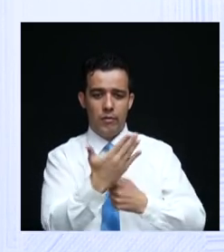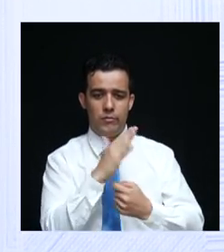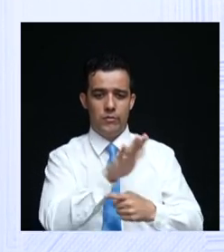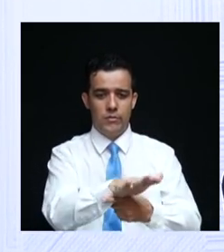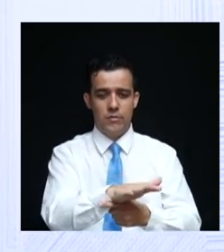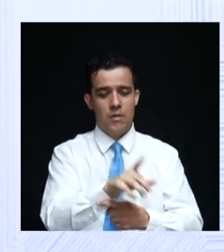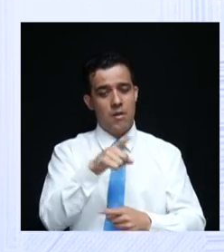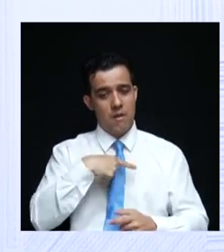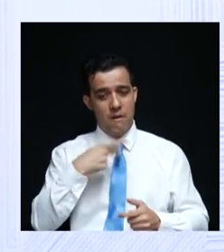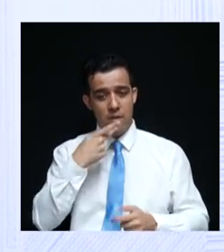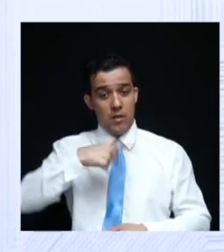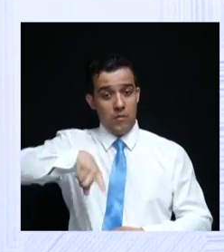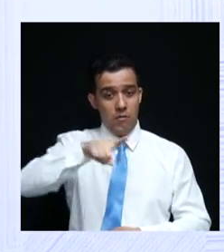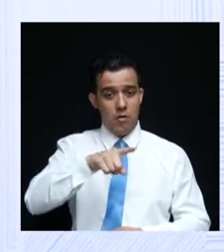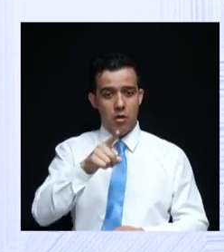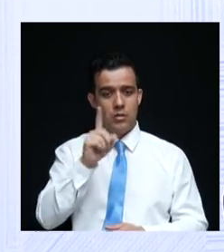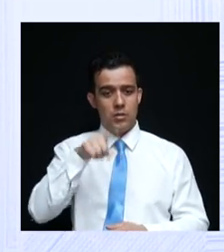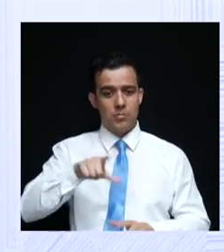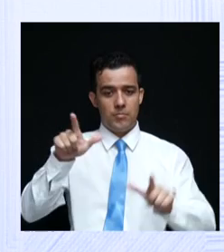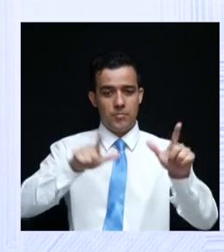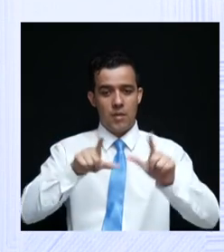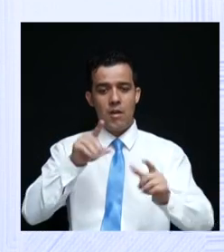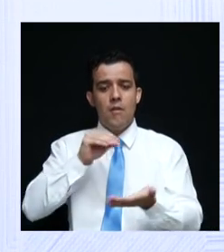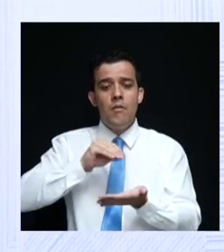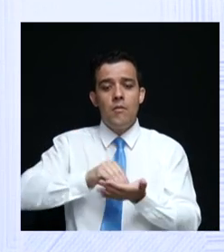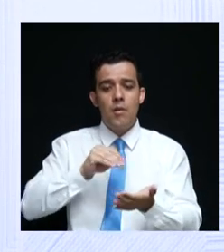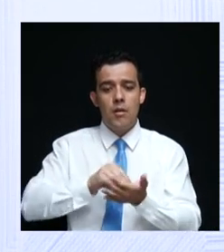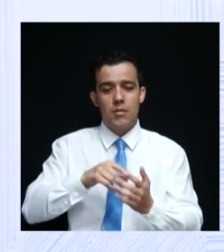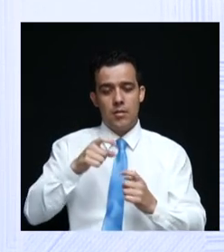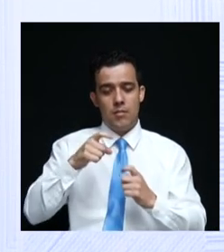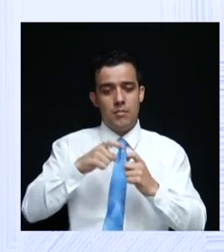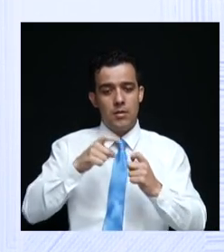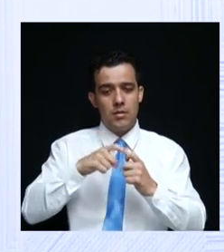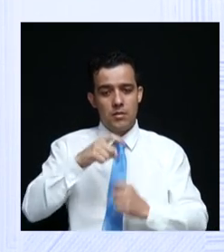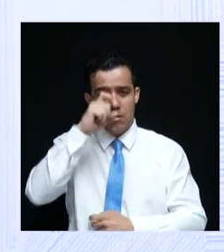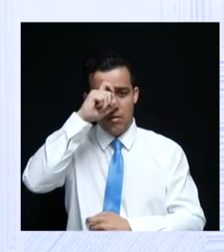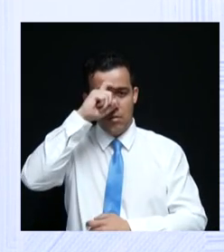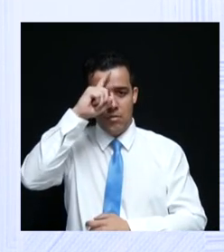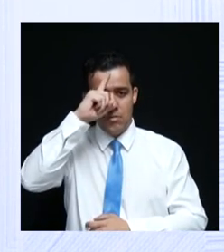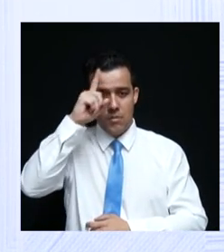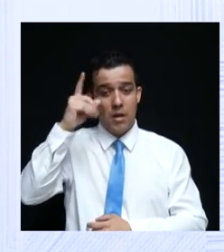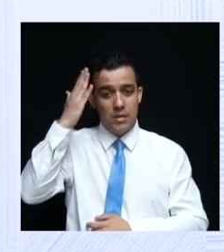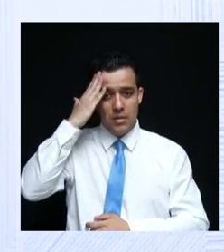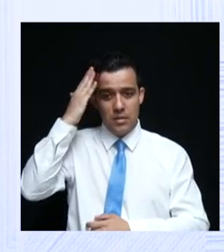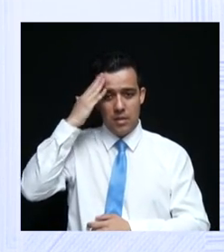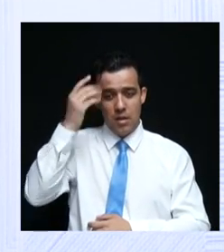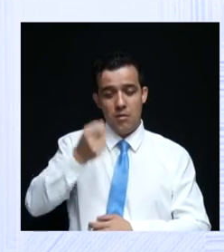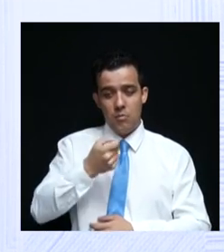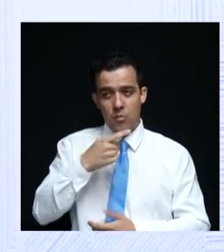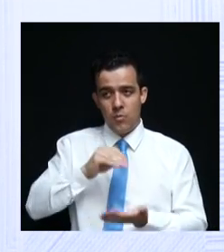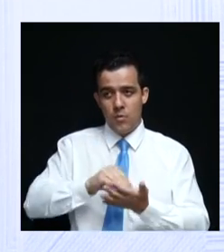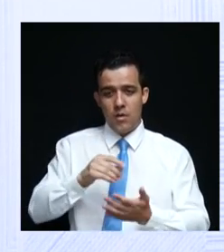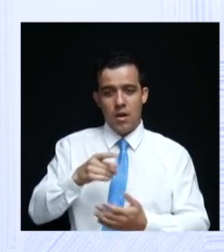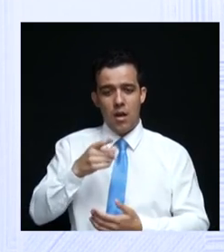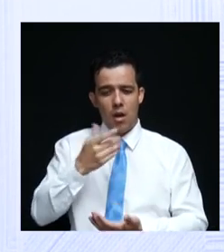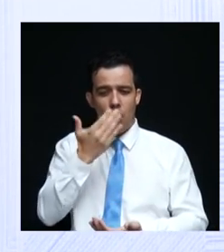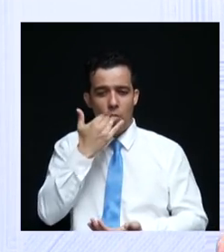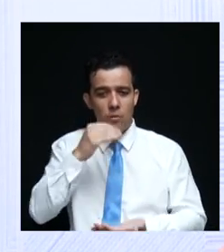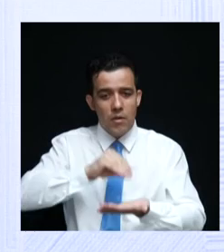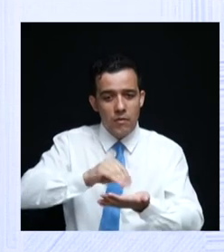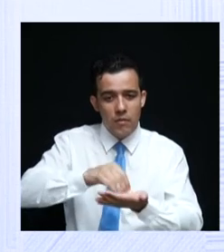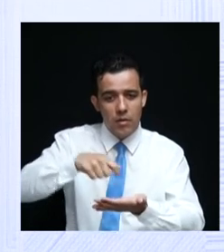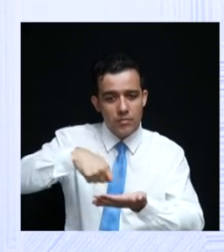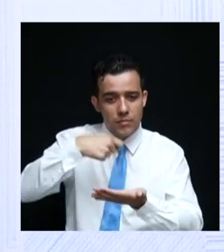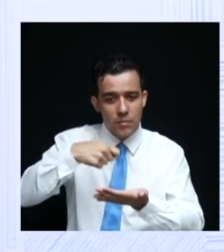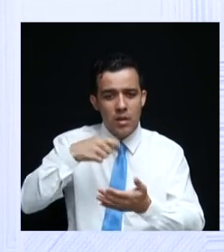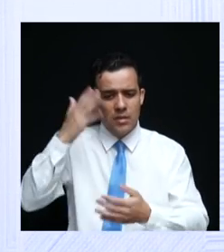acompanhando. Sabe por que falta medicação nos hospitais? Sabe por que nós não temos comida no prato? Sabe por que o